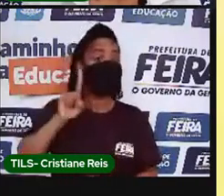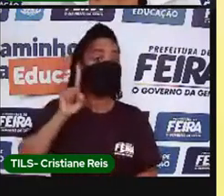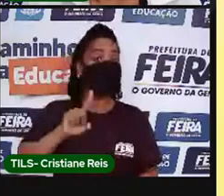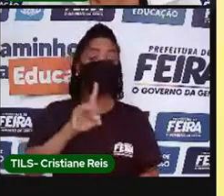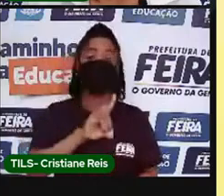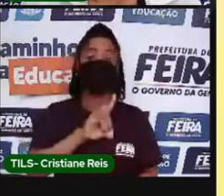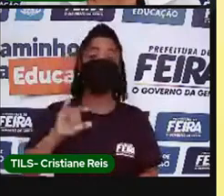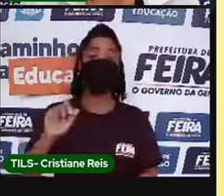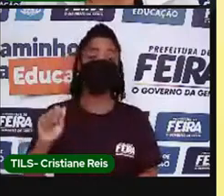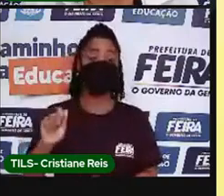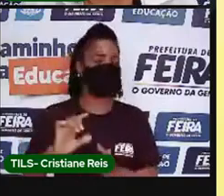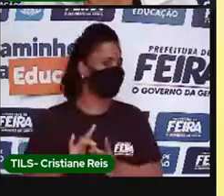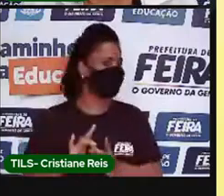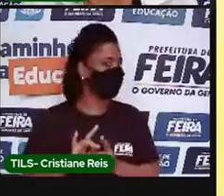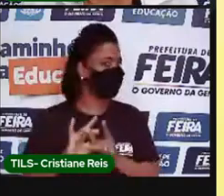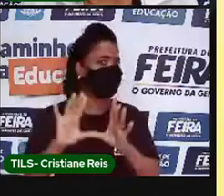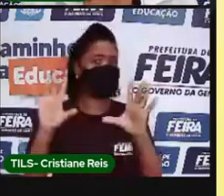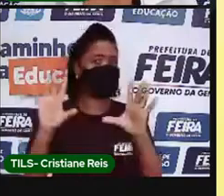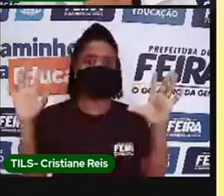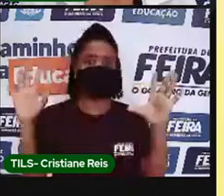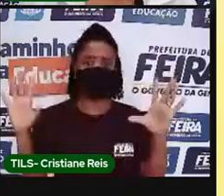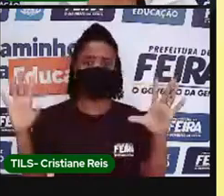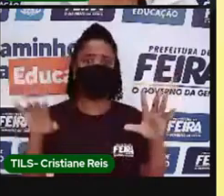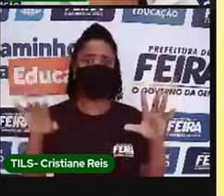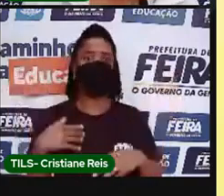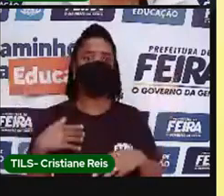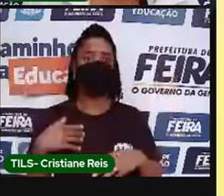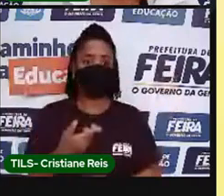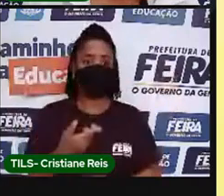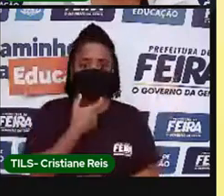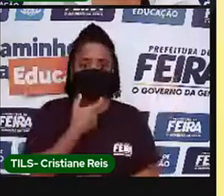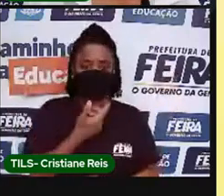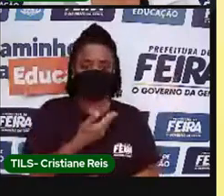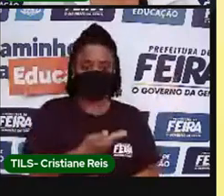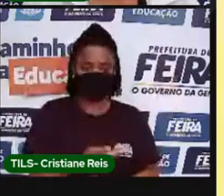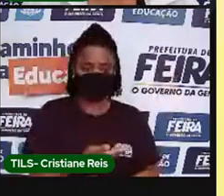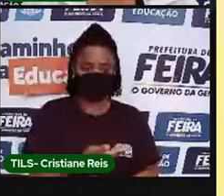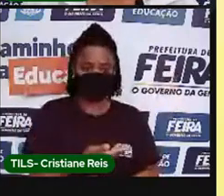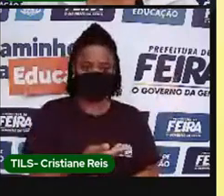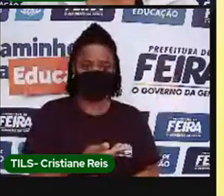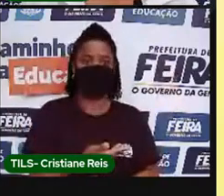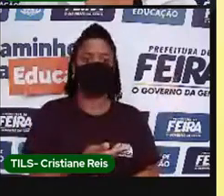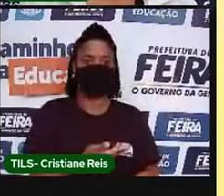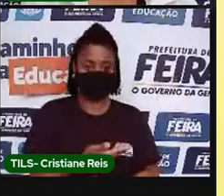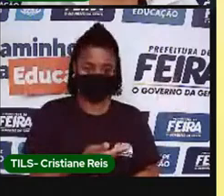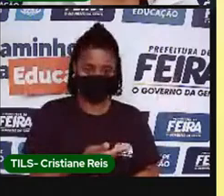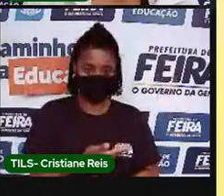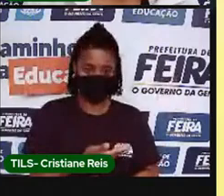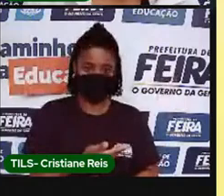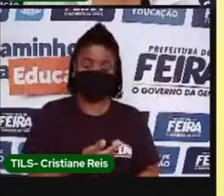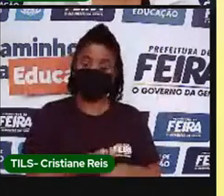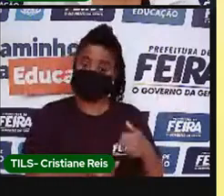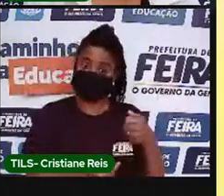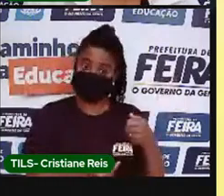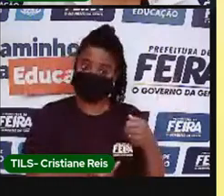7 de setembro ou 4 de juli? September? July?